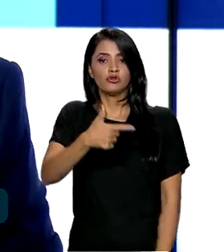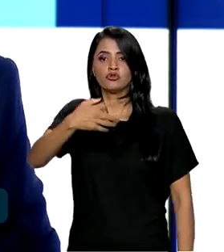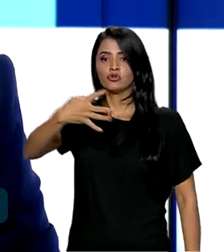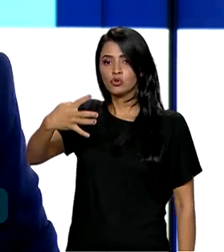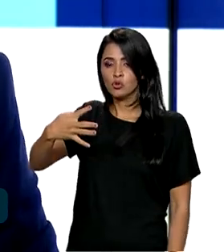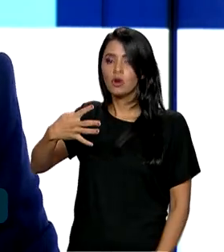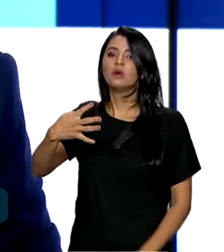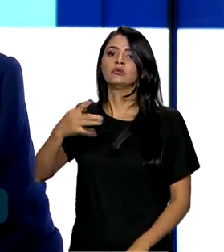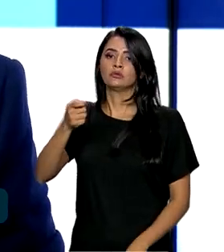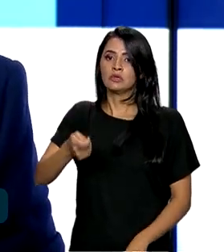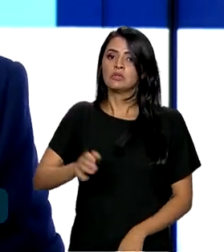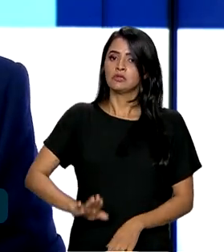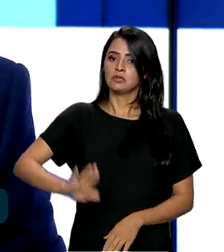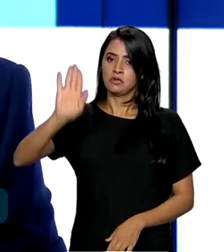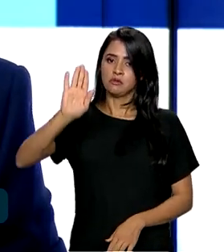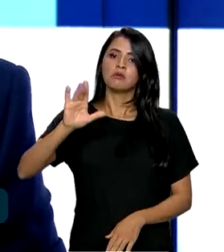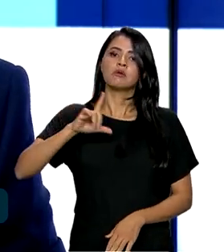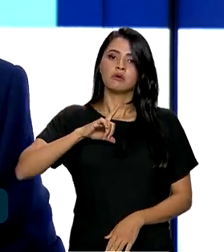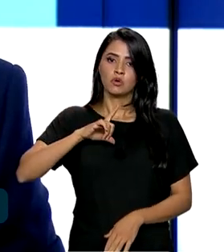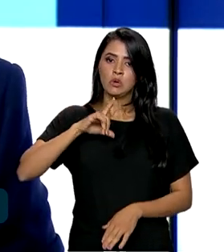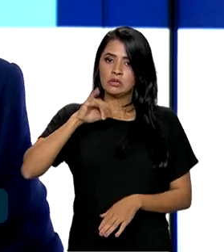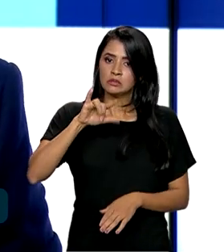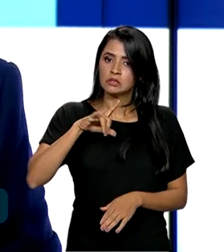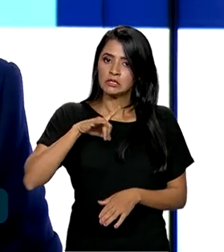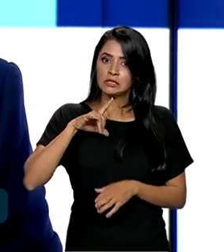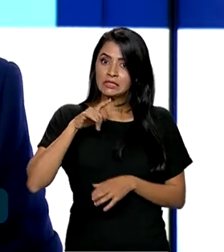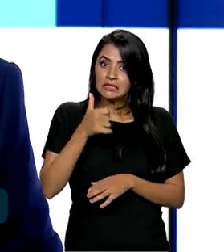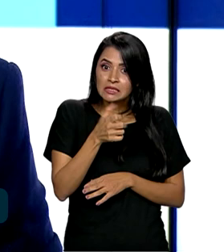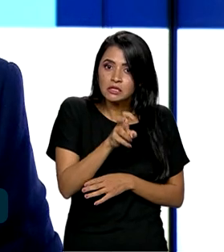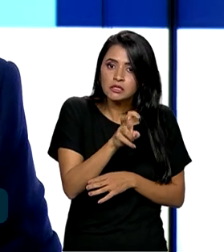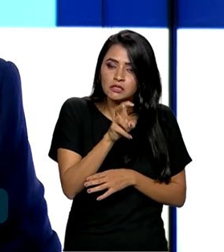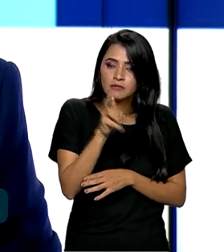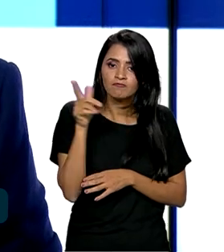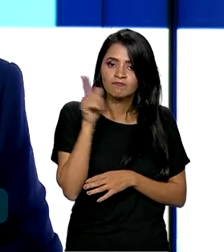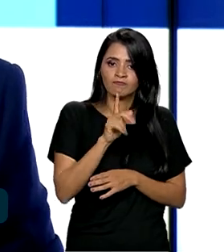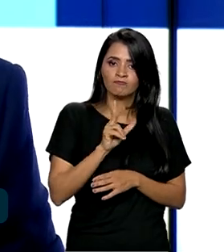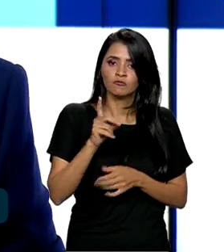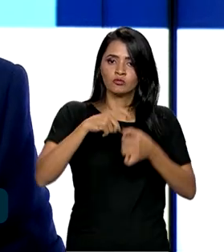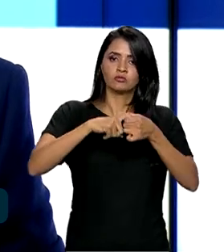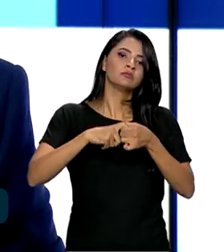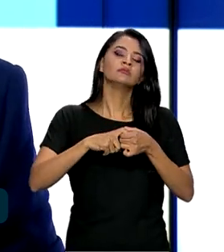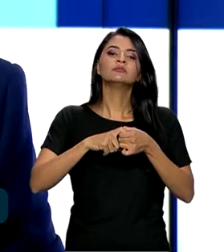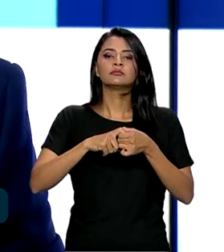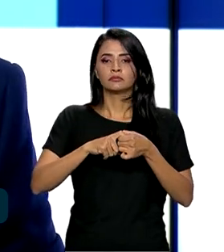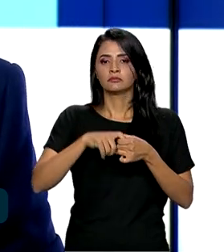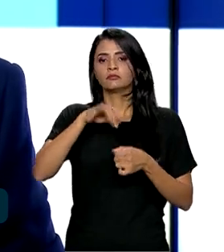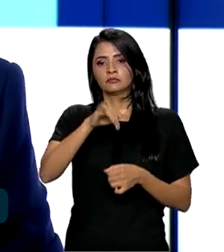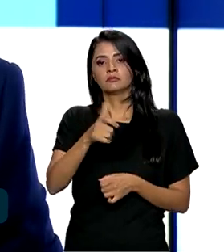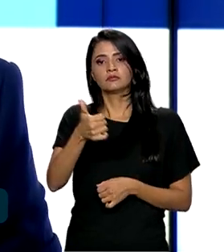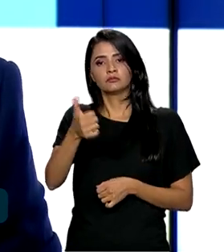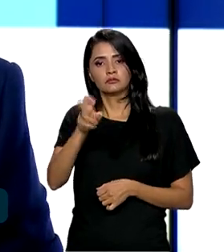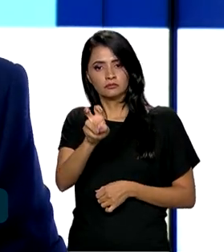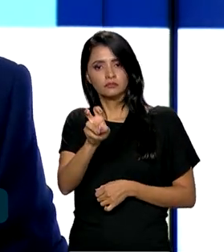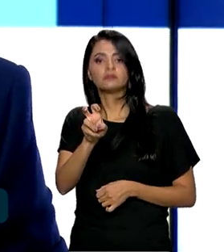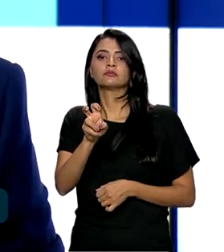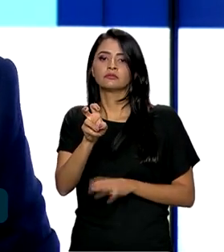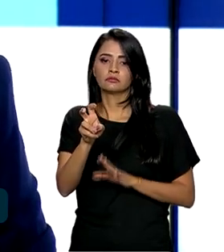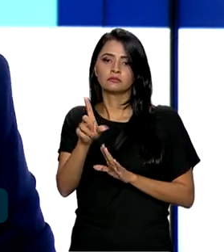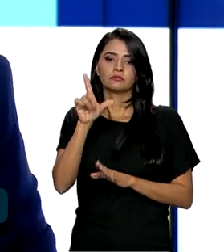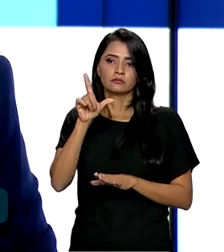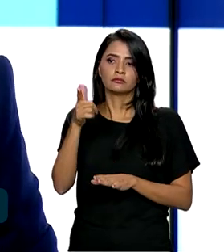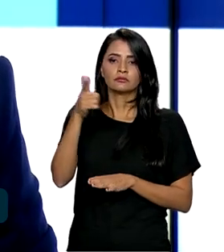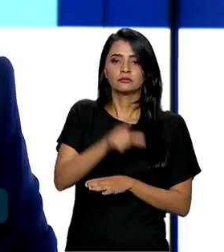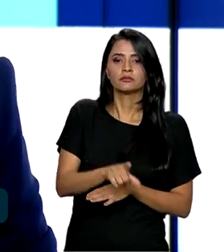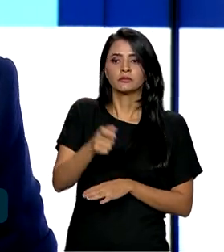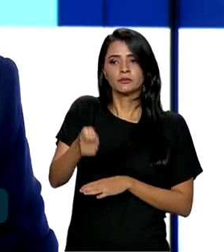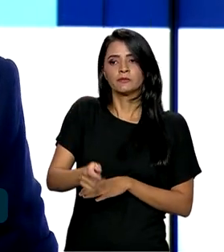só para gravar, se otimizarmos 15, dos 24, se otimizarmos 15 que estavam em relicitação